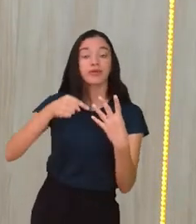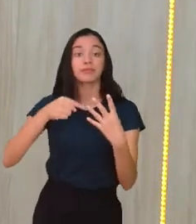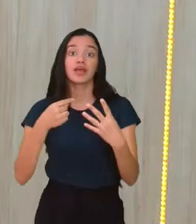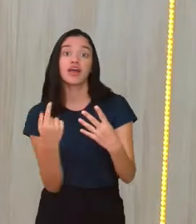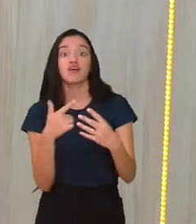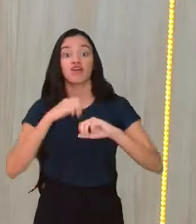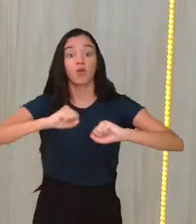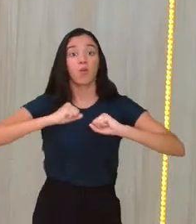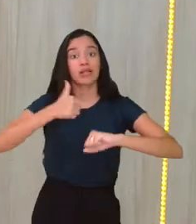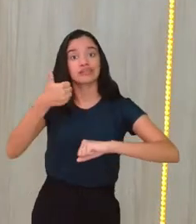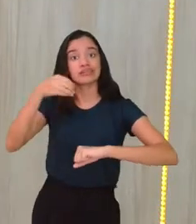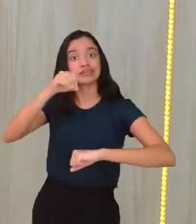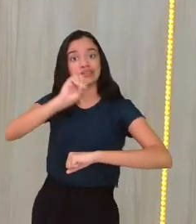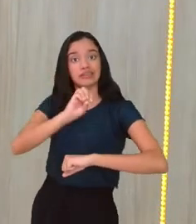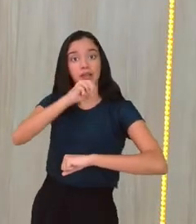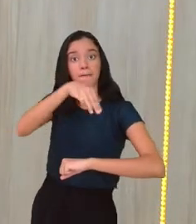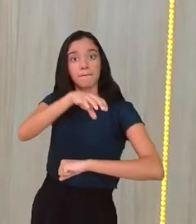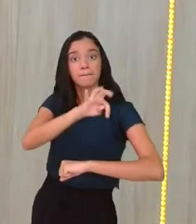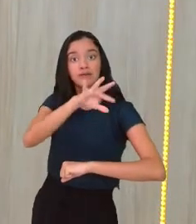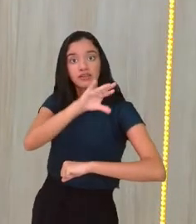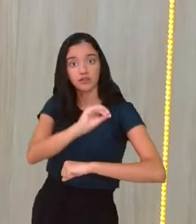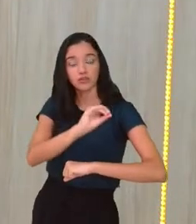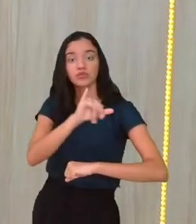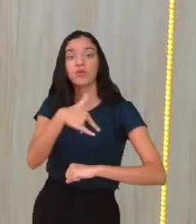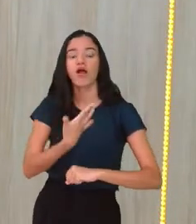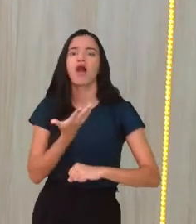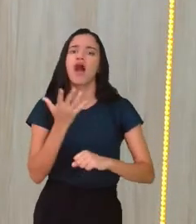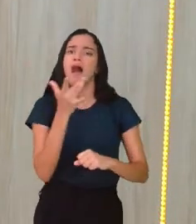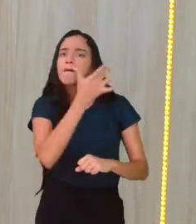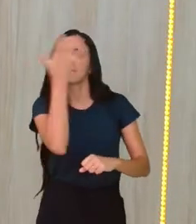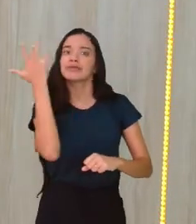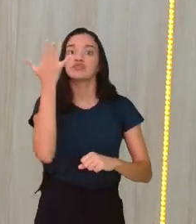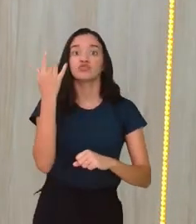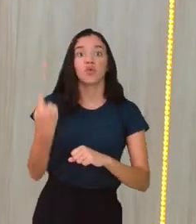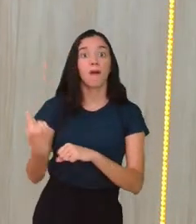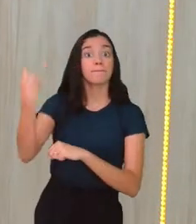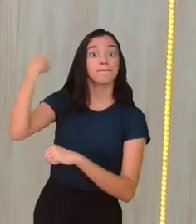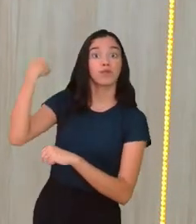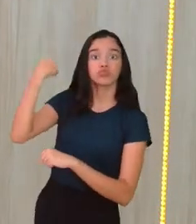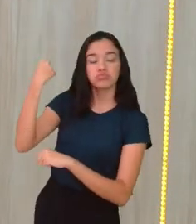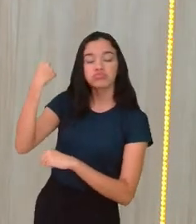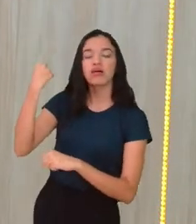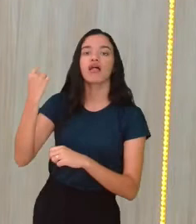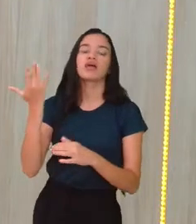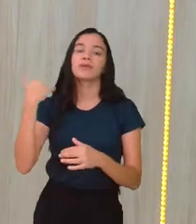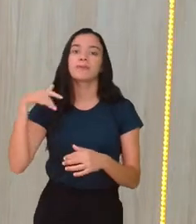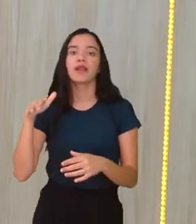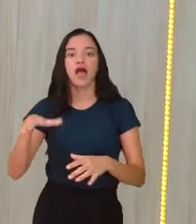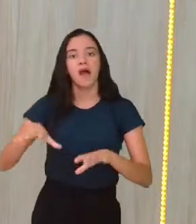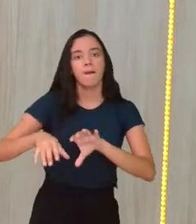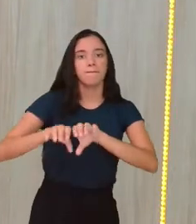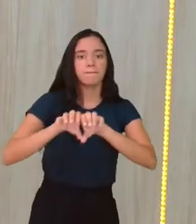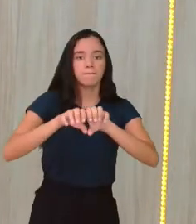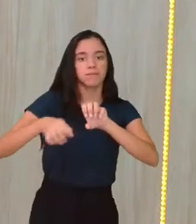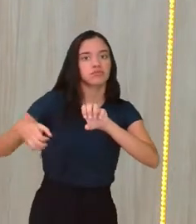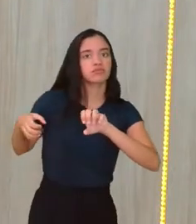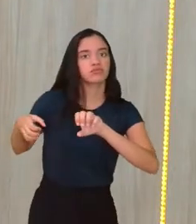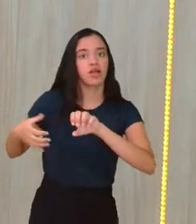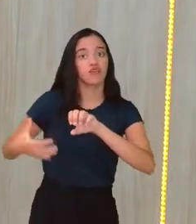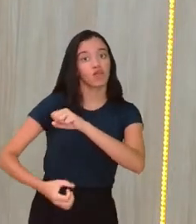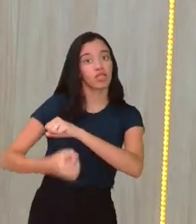correr 100 metros atrás do meu adversário, a pessoa que vai pegar o bastão para poder seguir, ela vai ter que